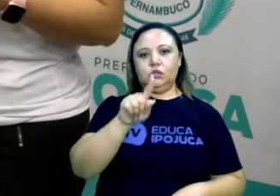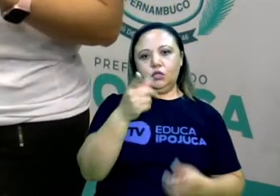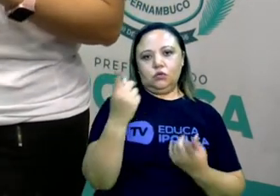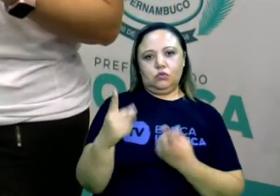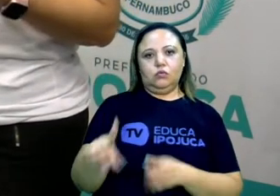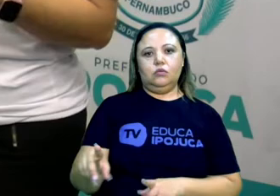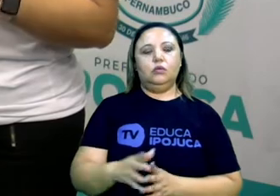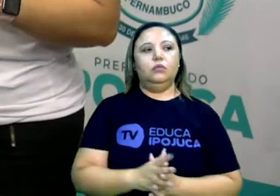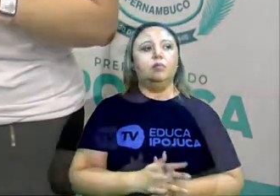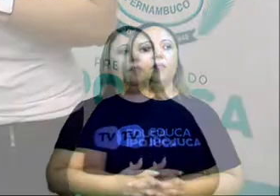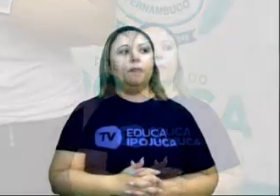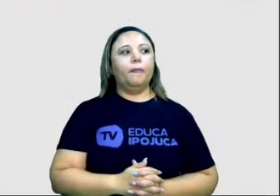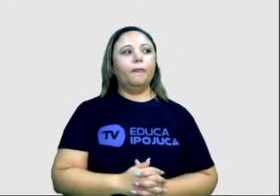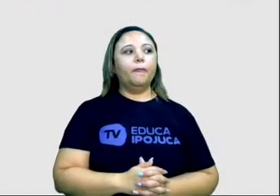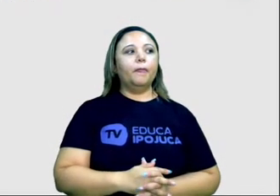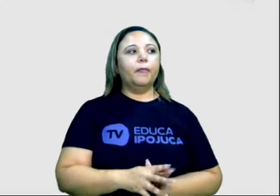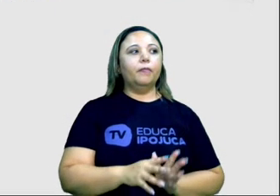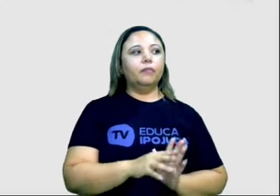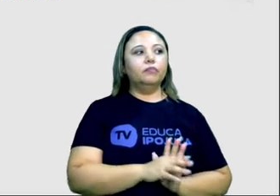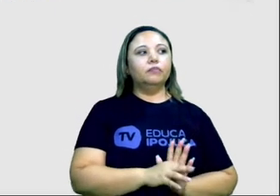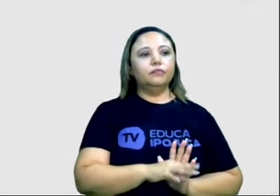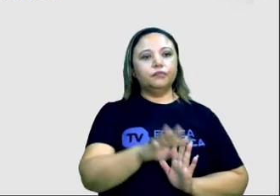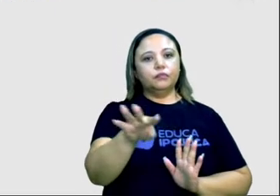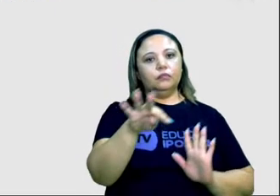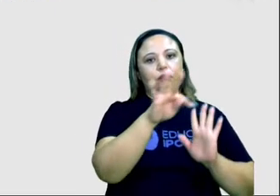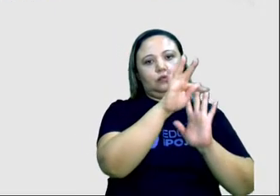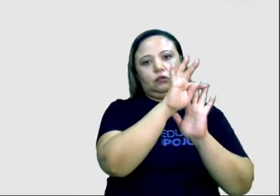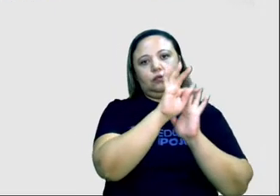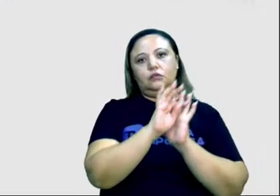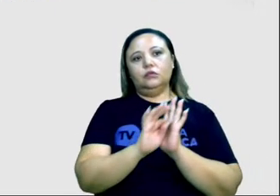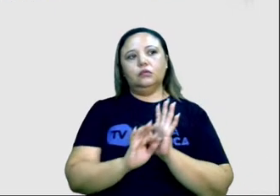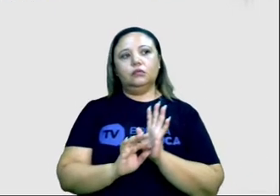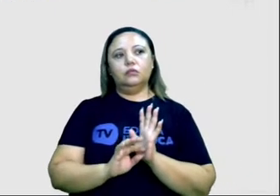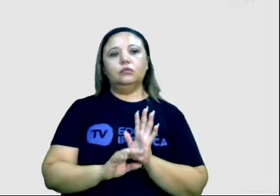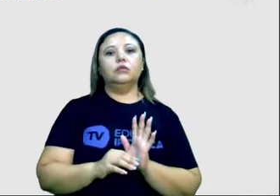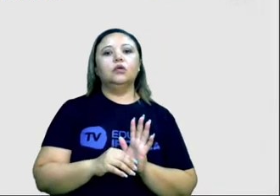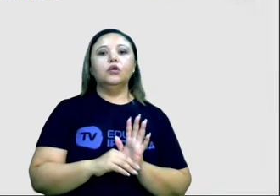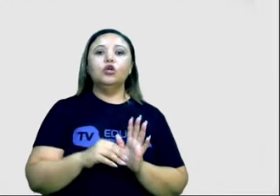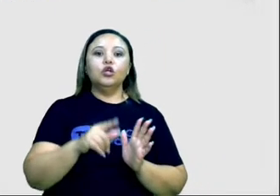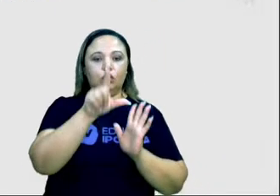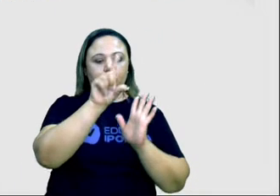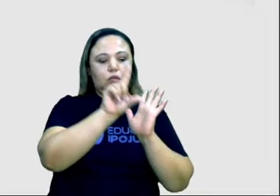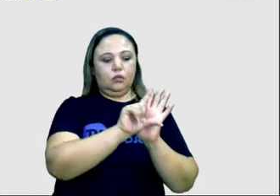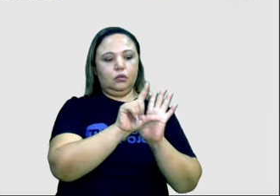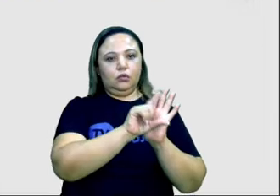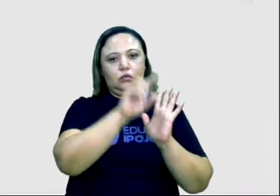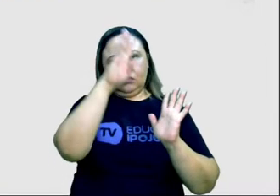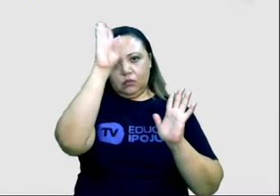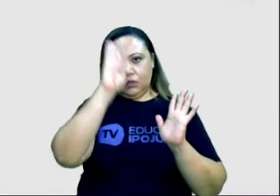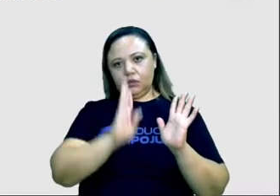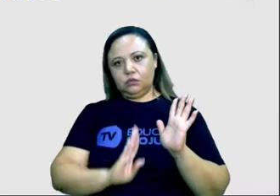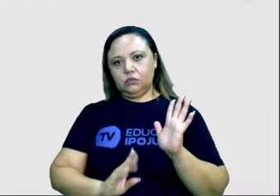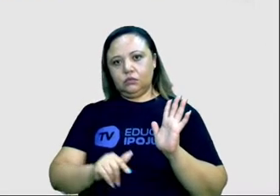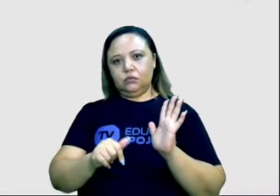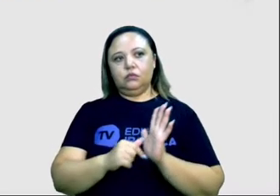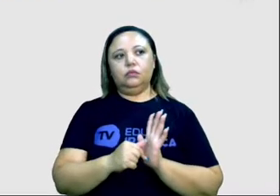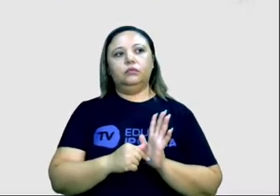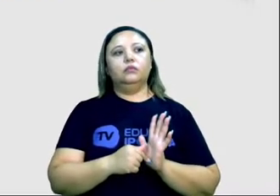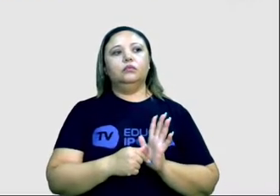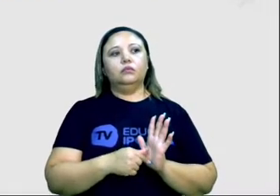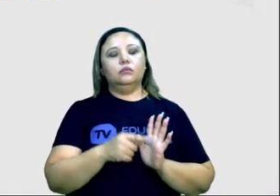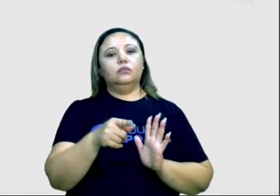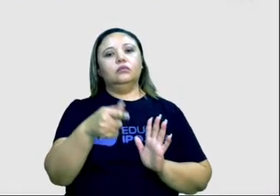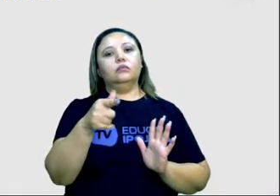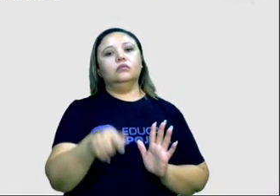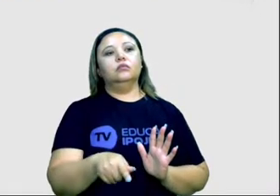Então, aqui eu trouxe um pouquinho também, mais um pedacinho da nossa Constituição, que é uma lei que nos acoberta